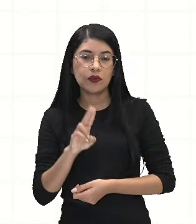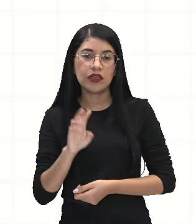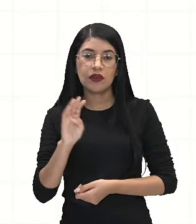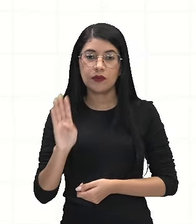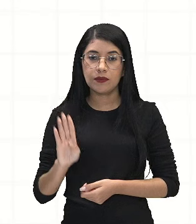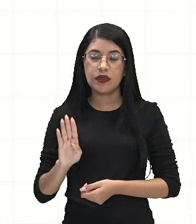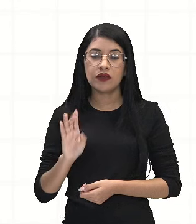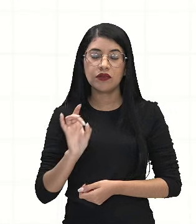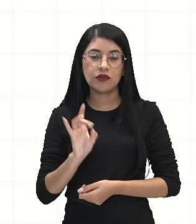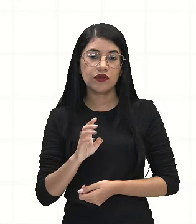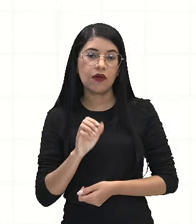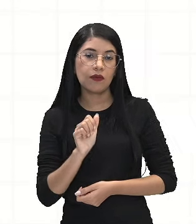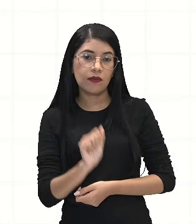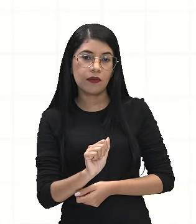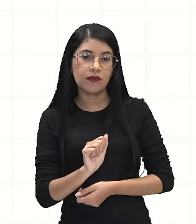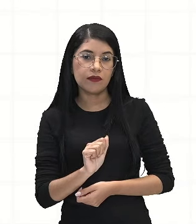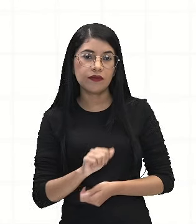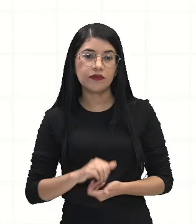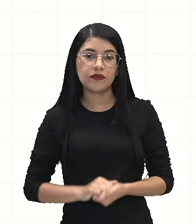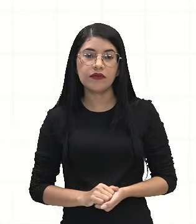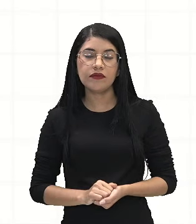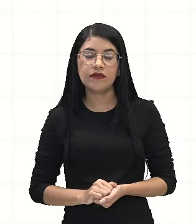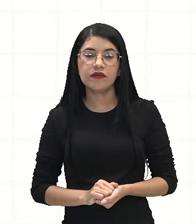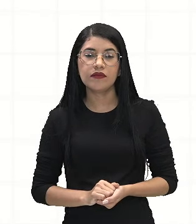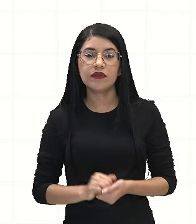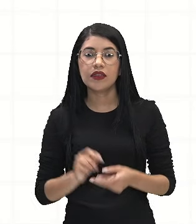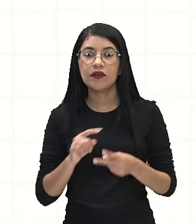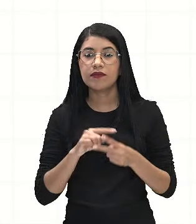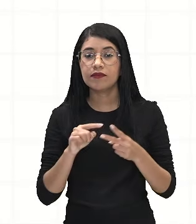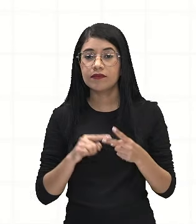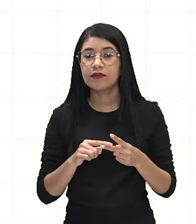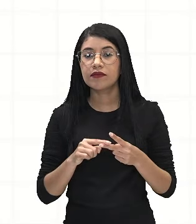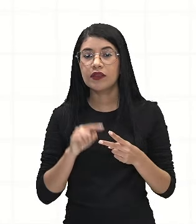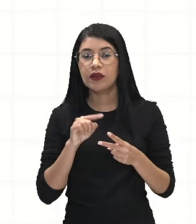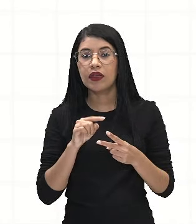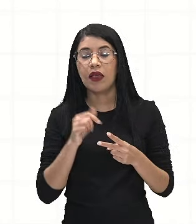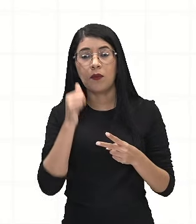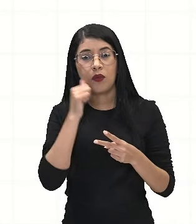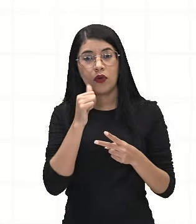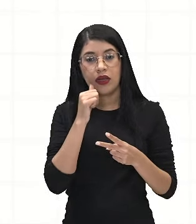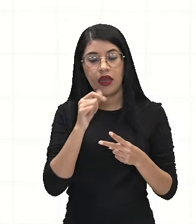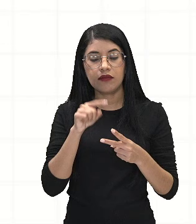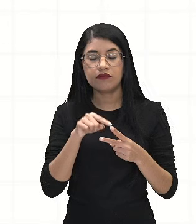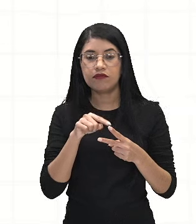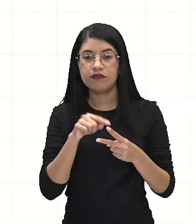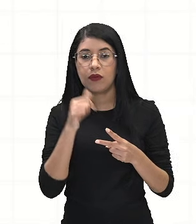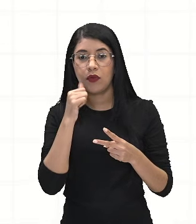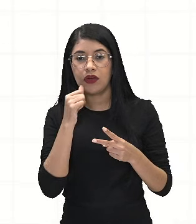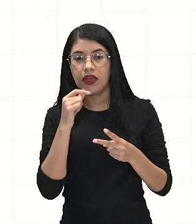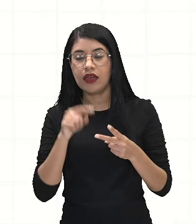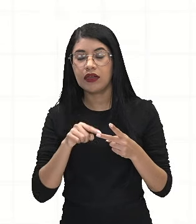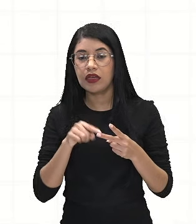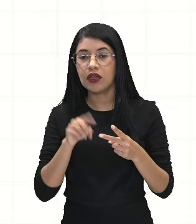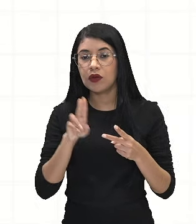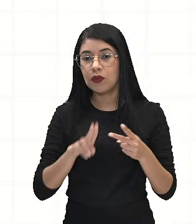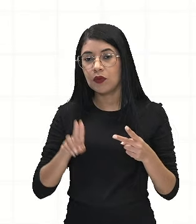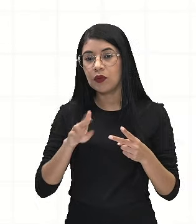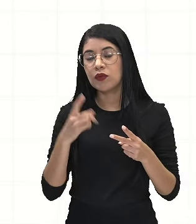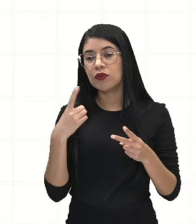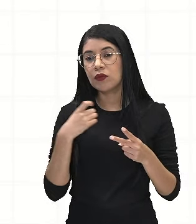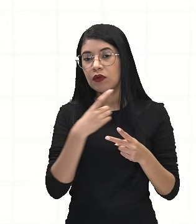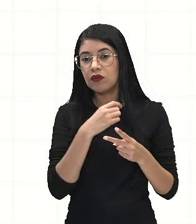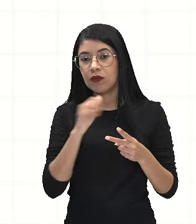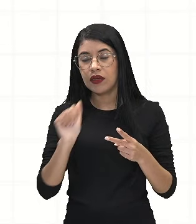seja usuária do perfume A. Então, tem essas duas coisas aqui nessa questão. O é eu vou analisar? Eu vou analisar